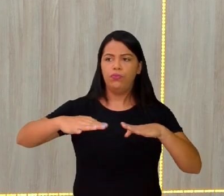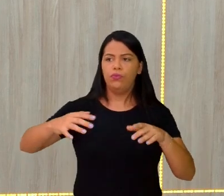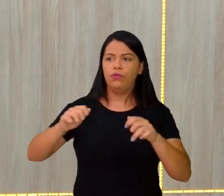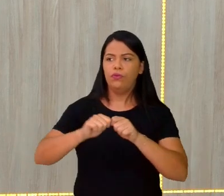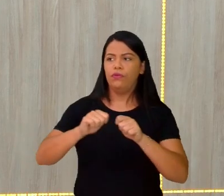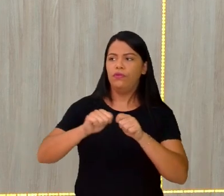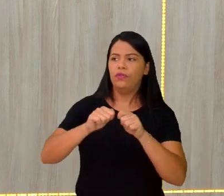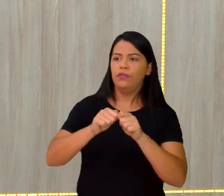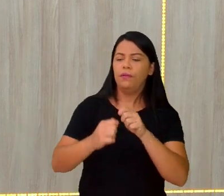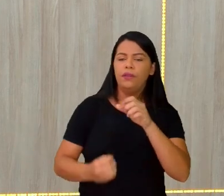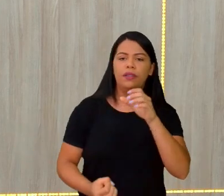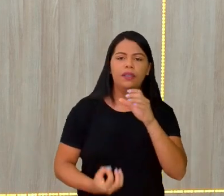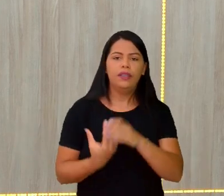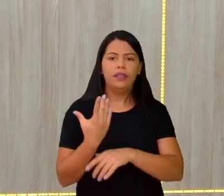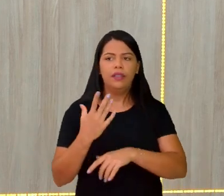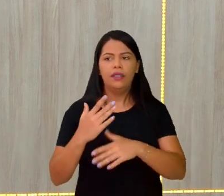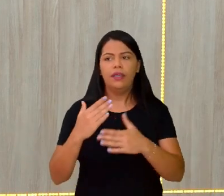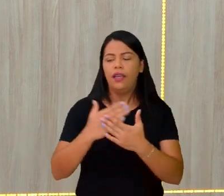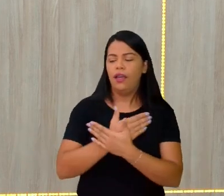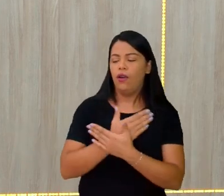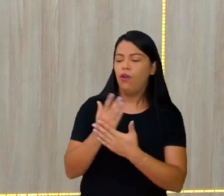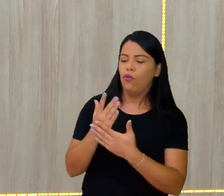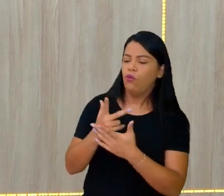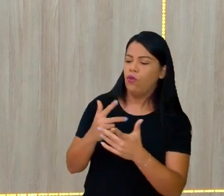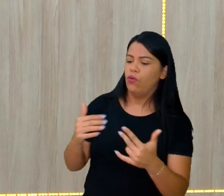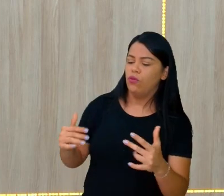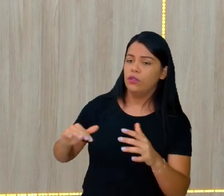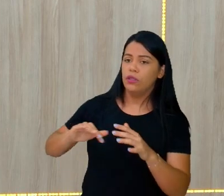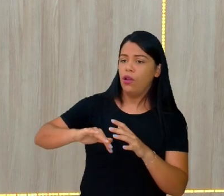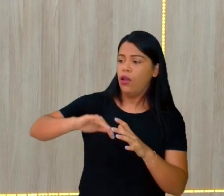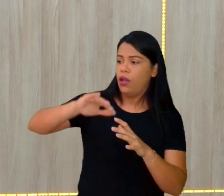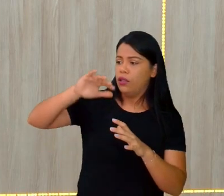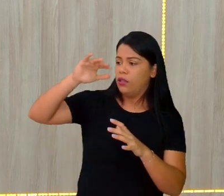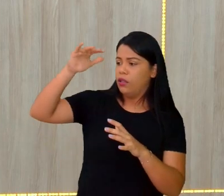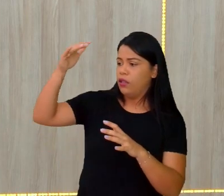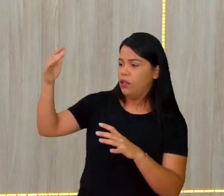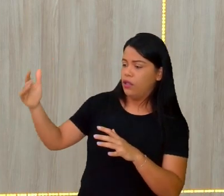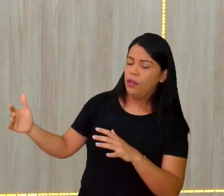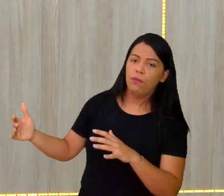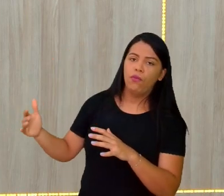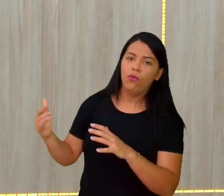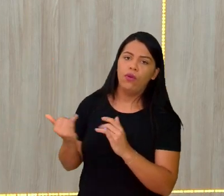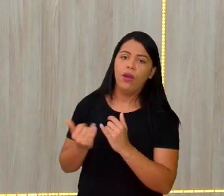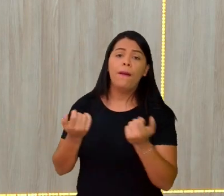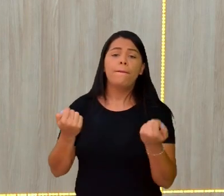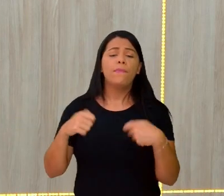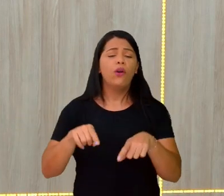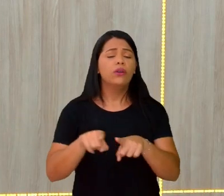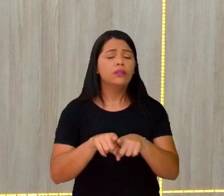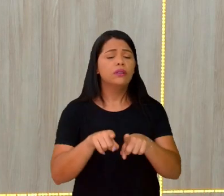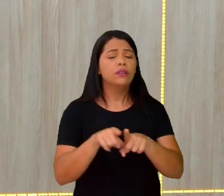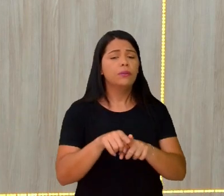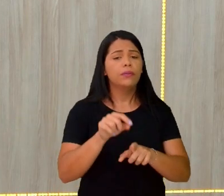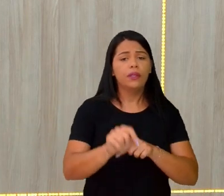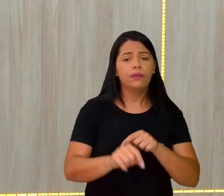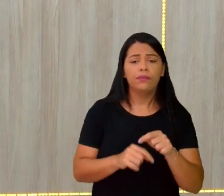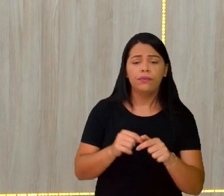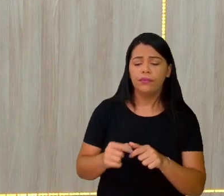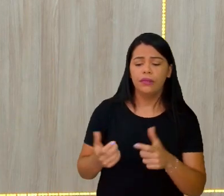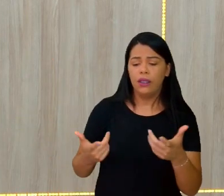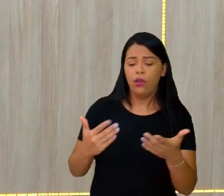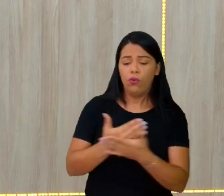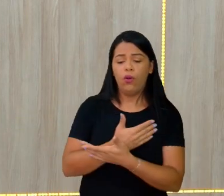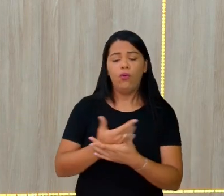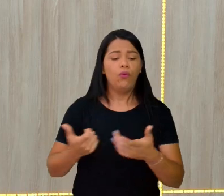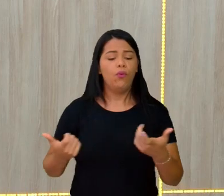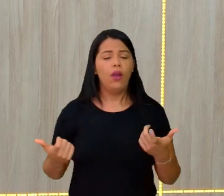formação de uma cadeia montanhosa. Também pode ser com a placa menos densa do